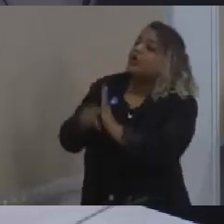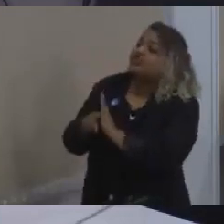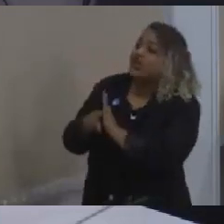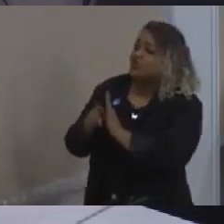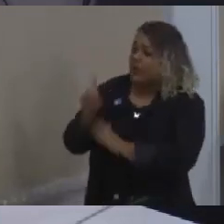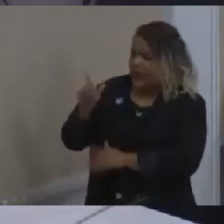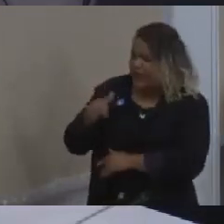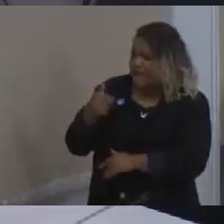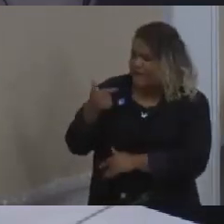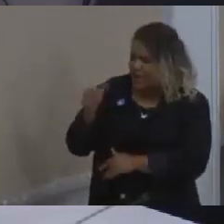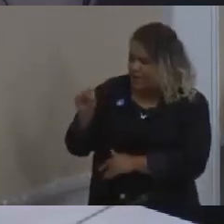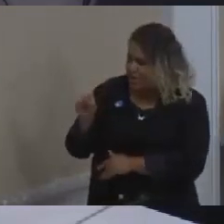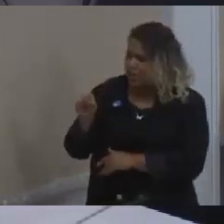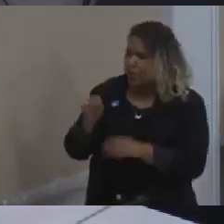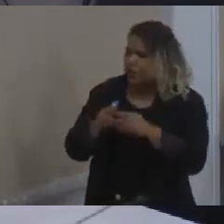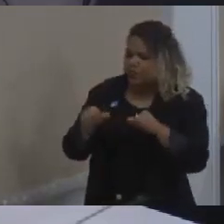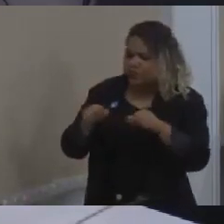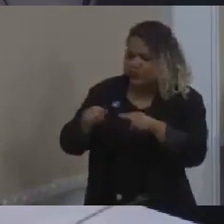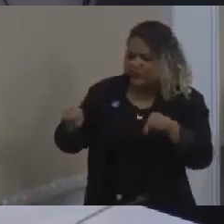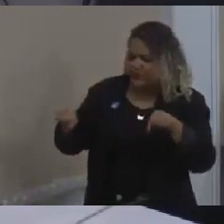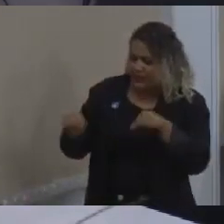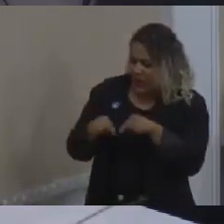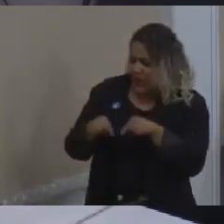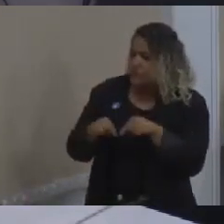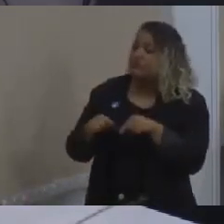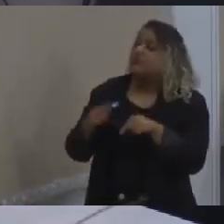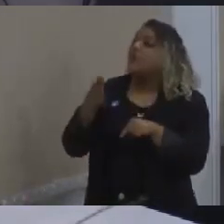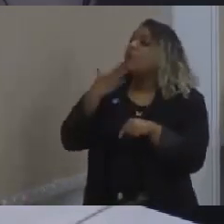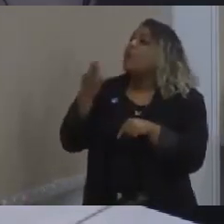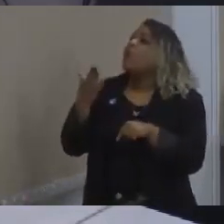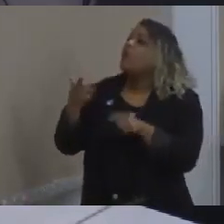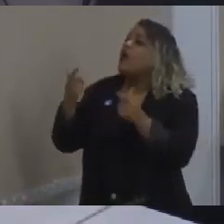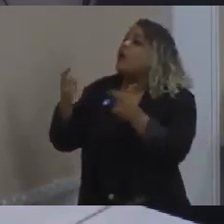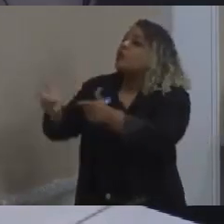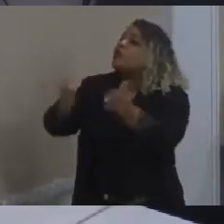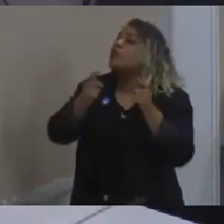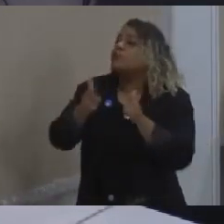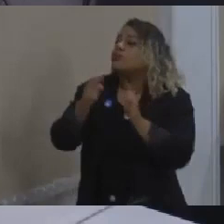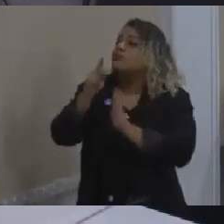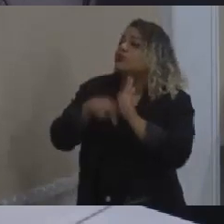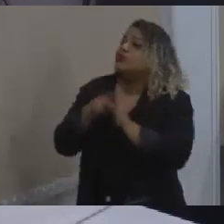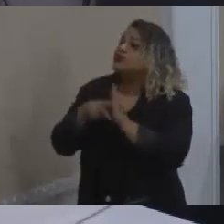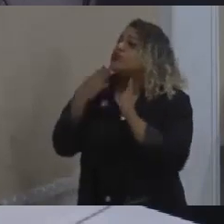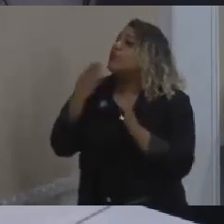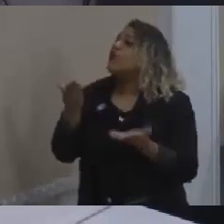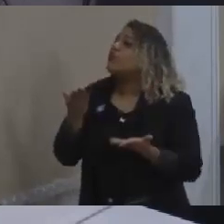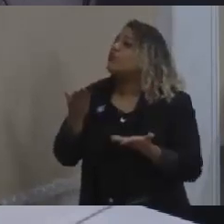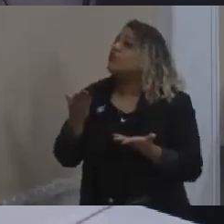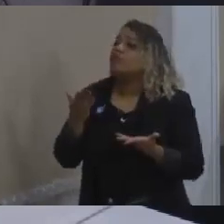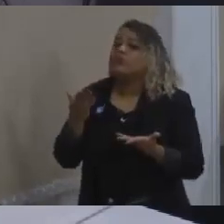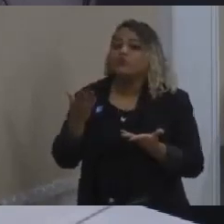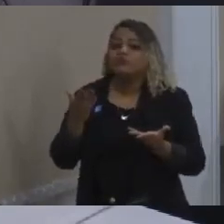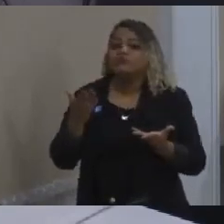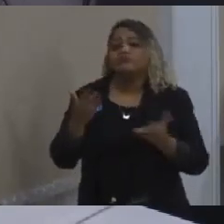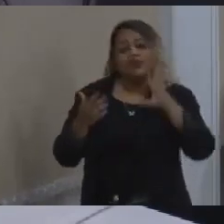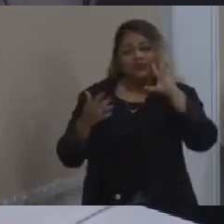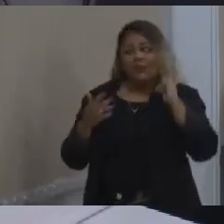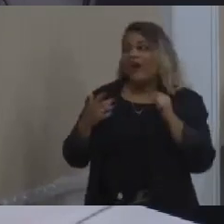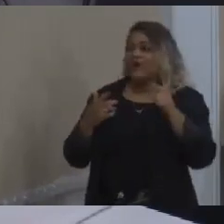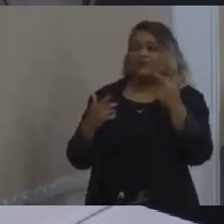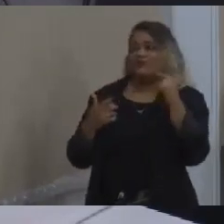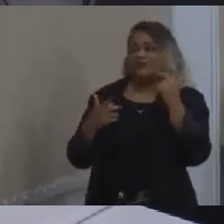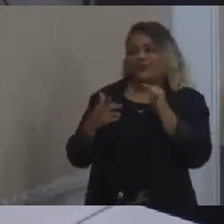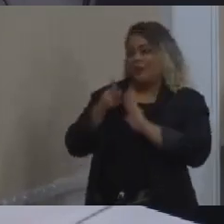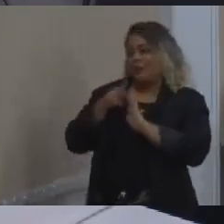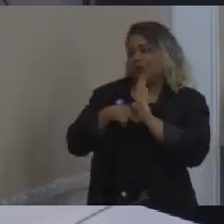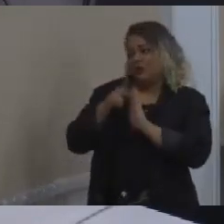28 terrenos, senhora Cristina. Eu queria entender quais são os 28 projetos, mas, provavelmente, a gente não tem os projetos. E